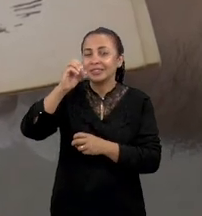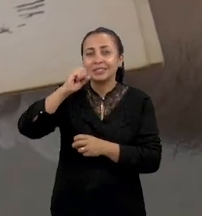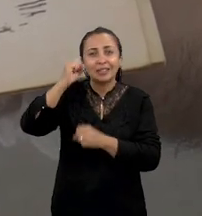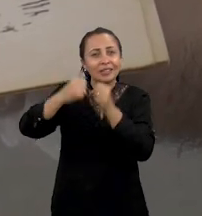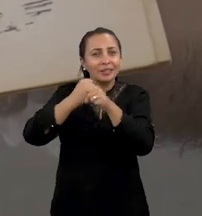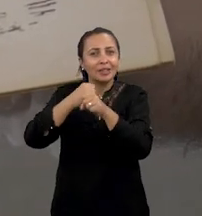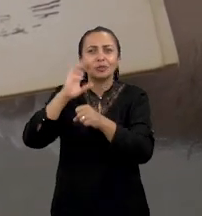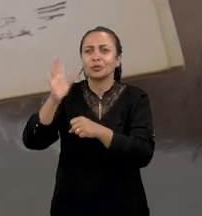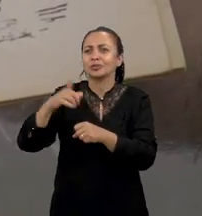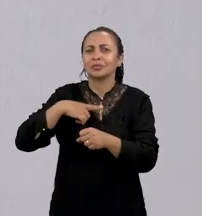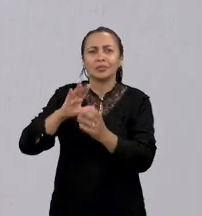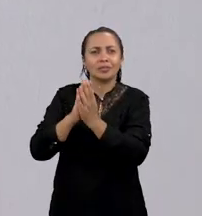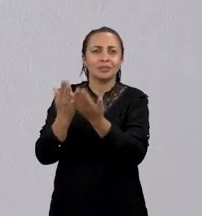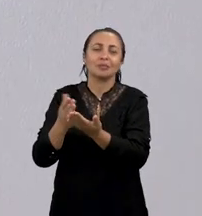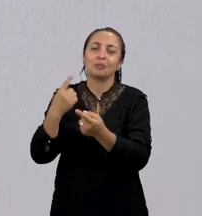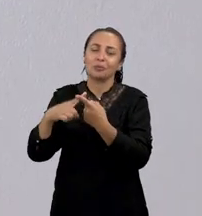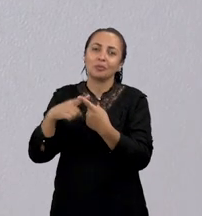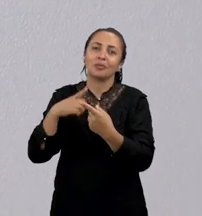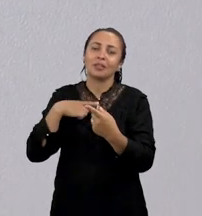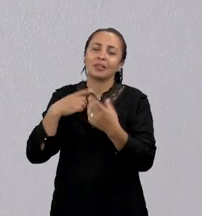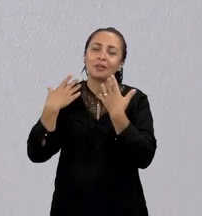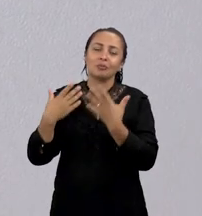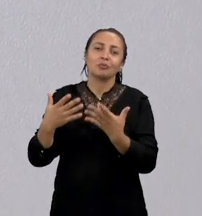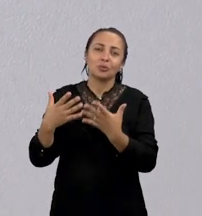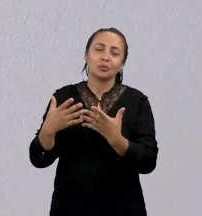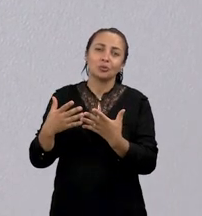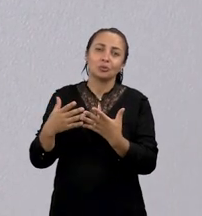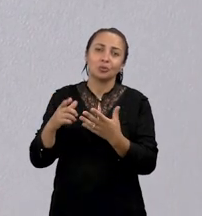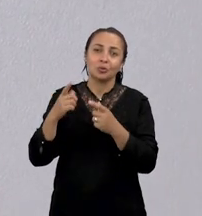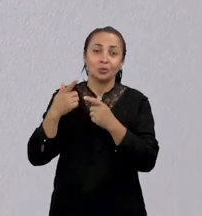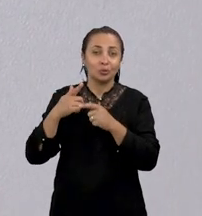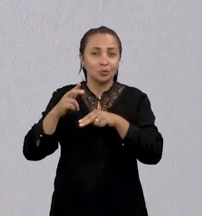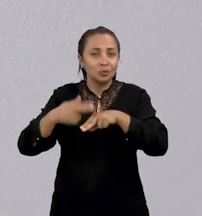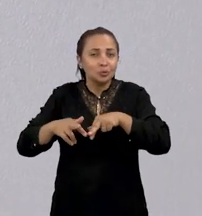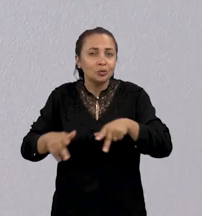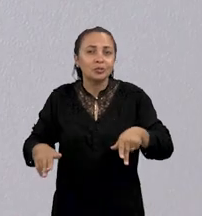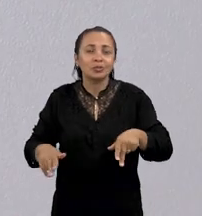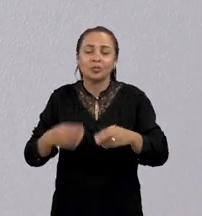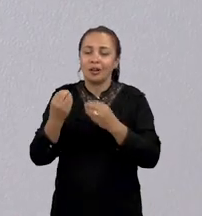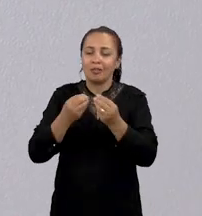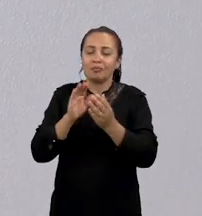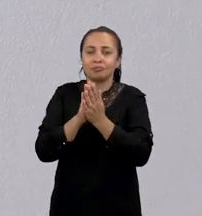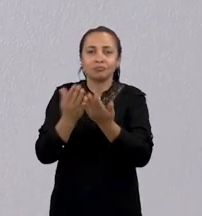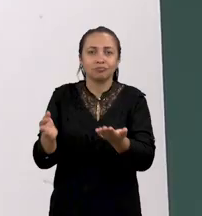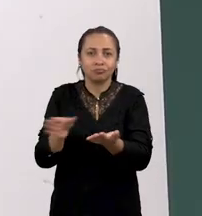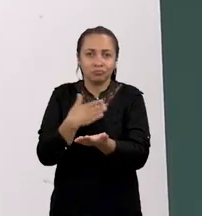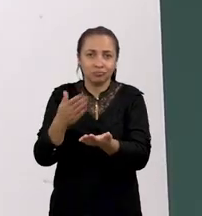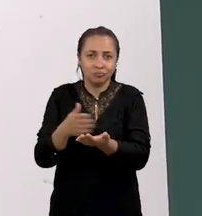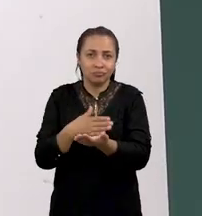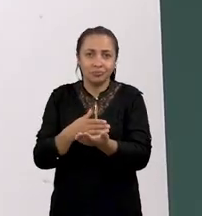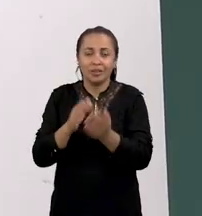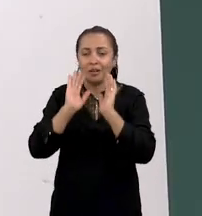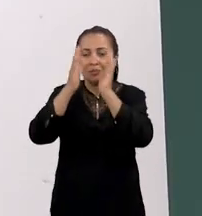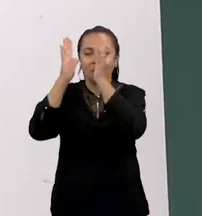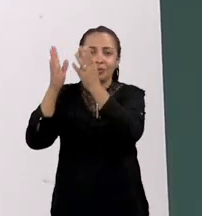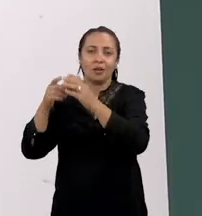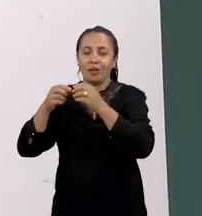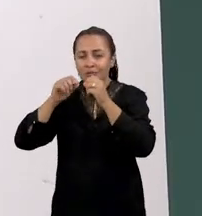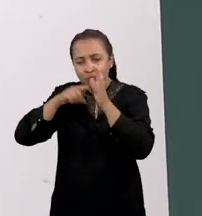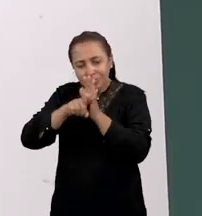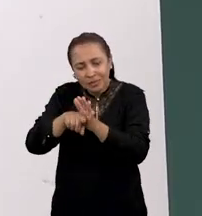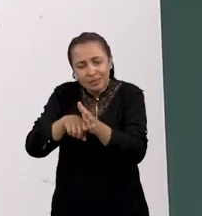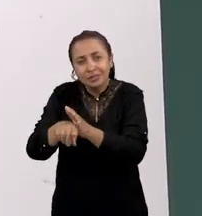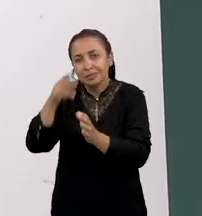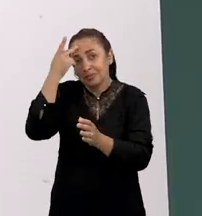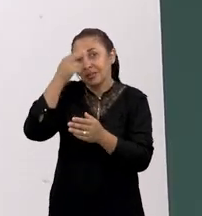muito raras, principalmente por causa do tipo de suporte do gênero, que é em papel jornal. A biblioteca é uma fonte de